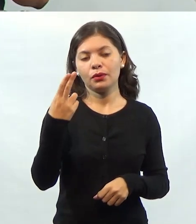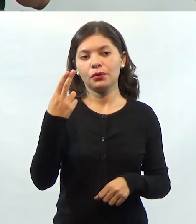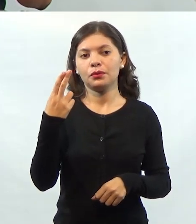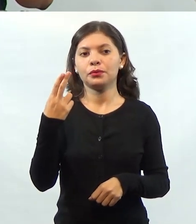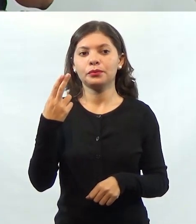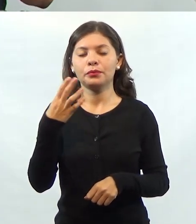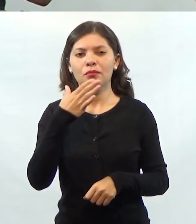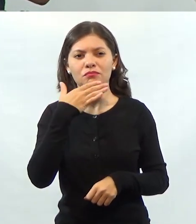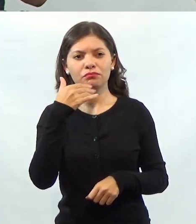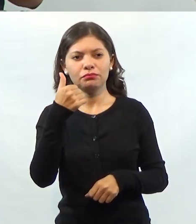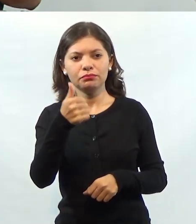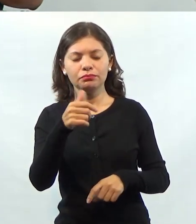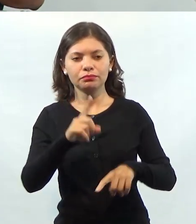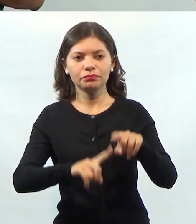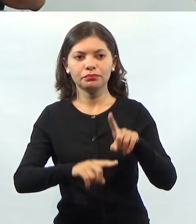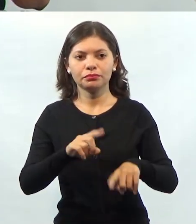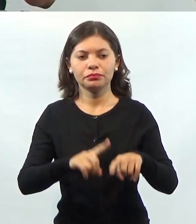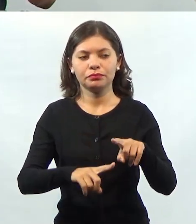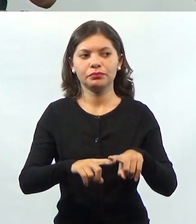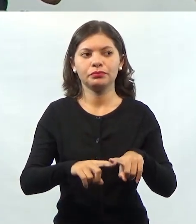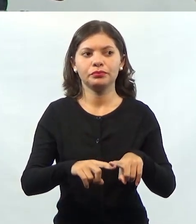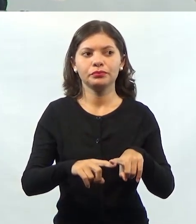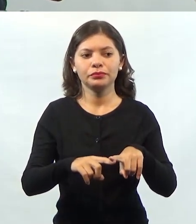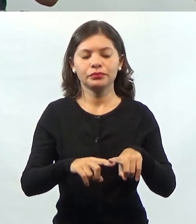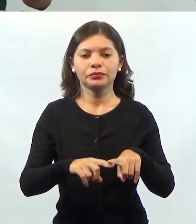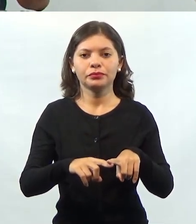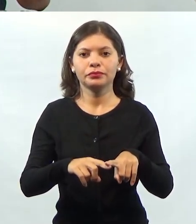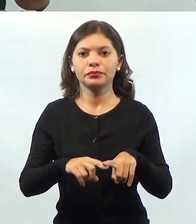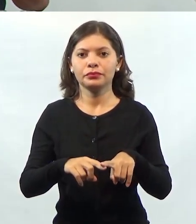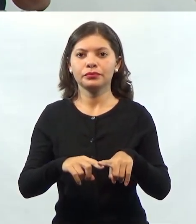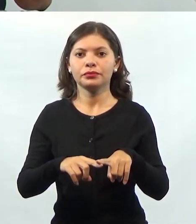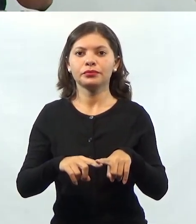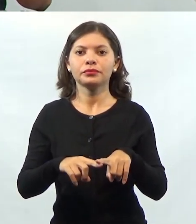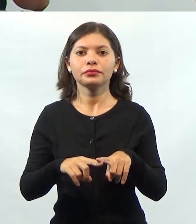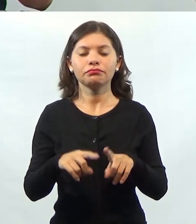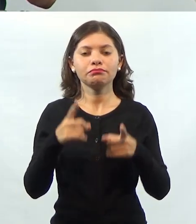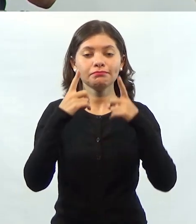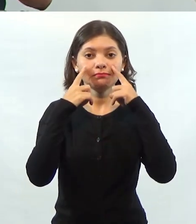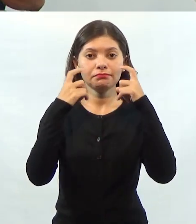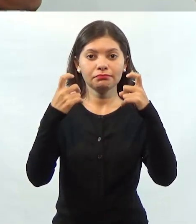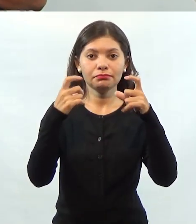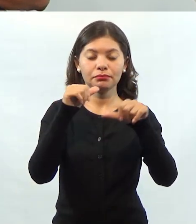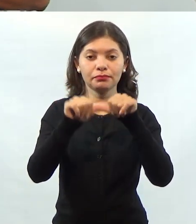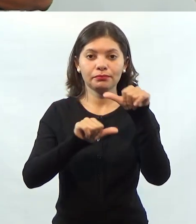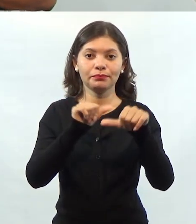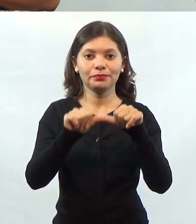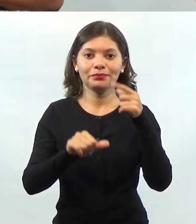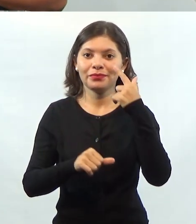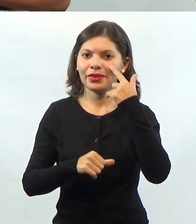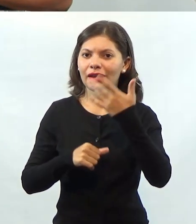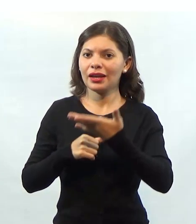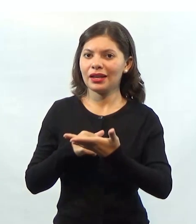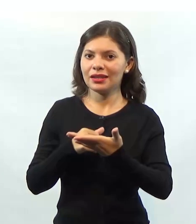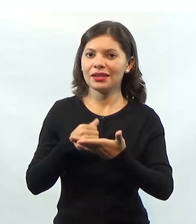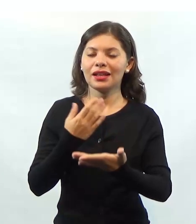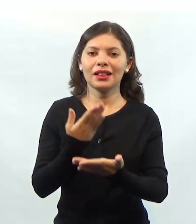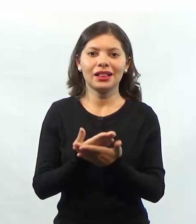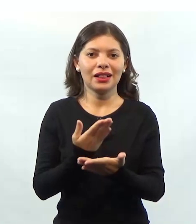ou fazer algumas melhorias nesse produto para tornar ele novamente interessante para o cliente.